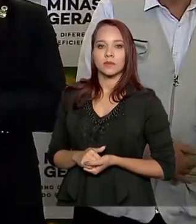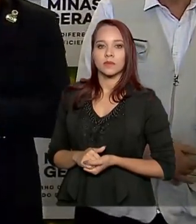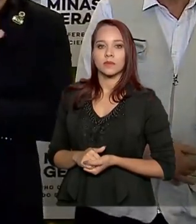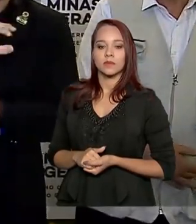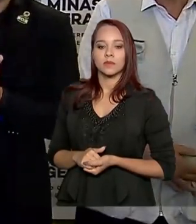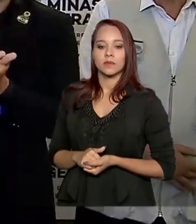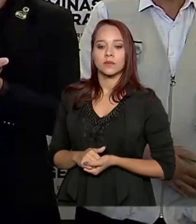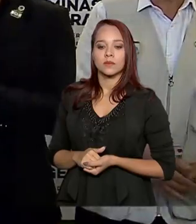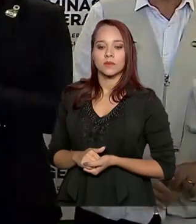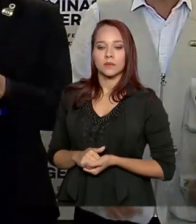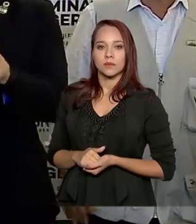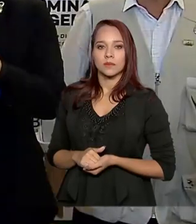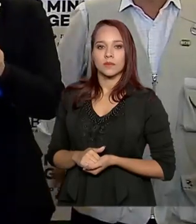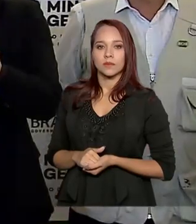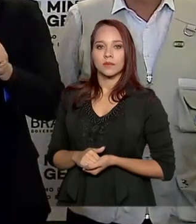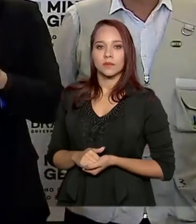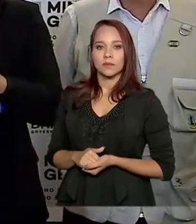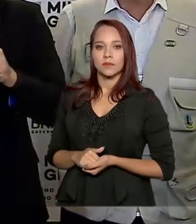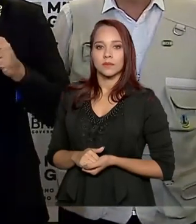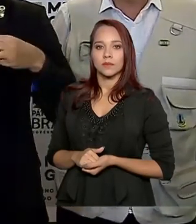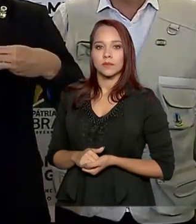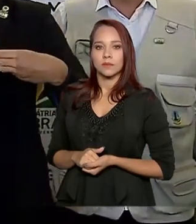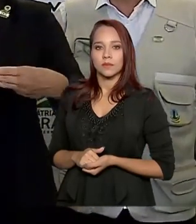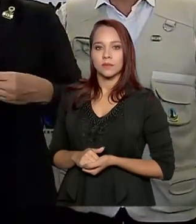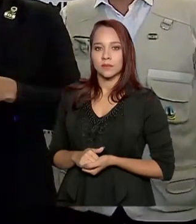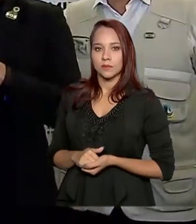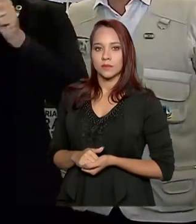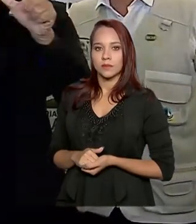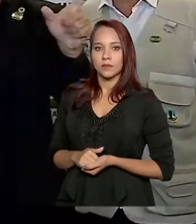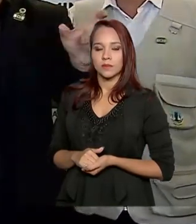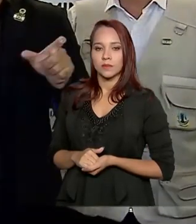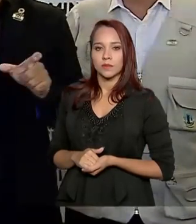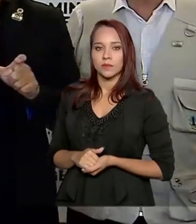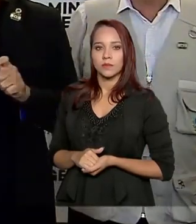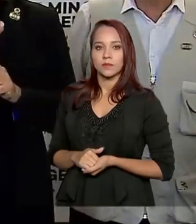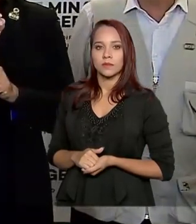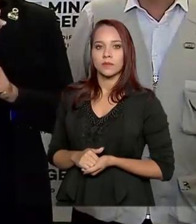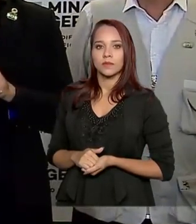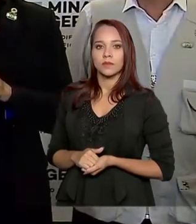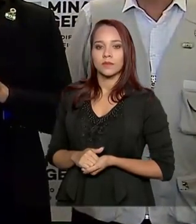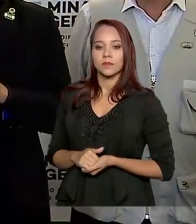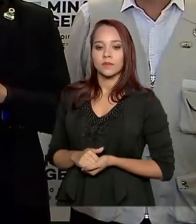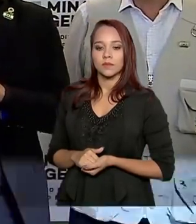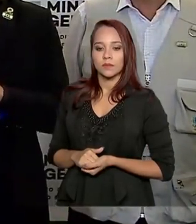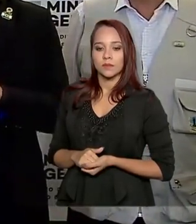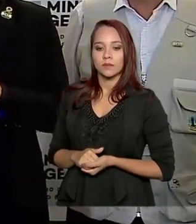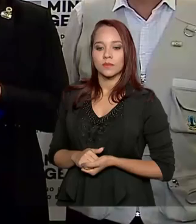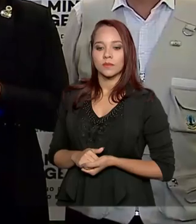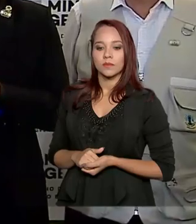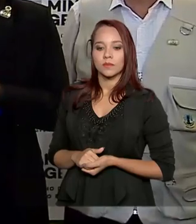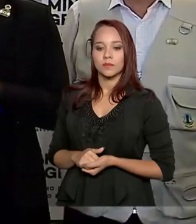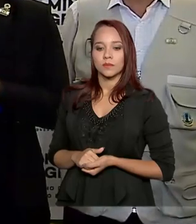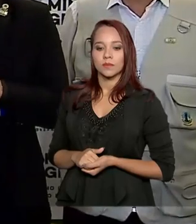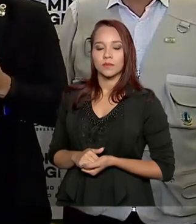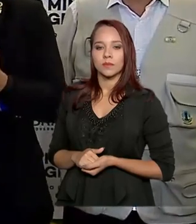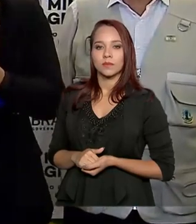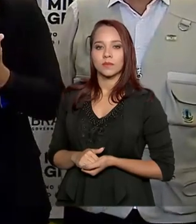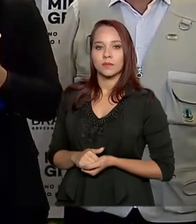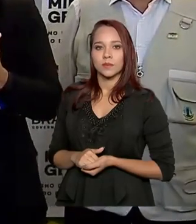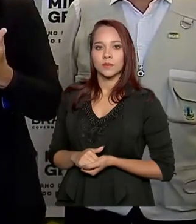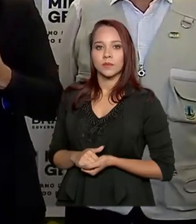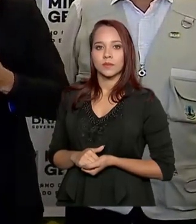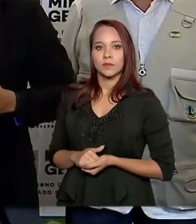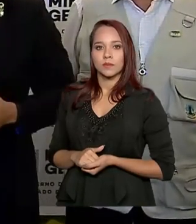Também, os demais ministros, como a infraestrutura, a liberação de rodovias que estavam bloqueadas,